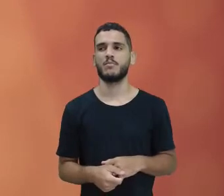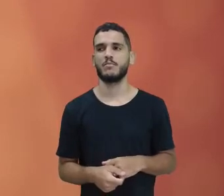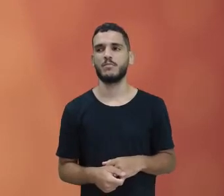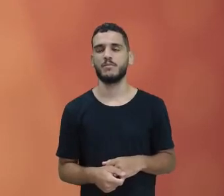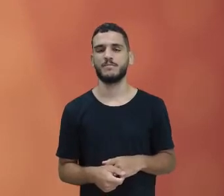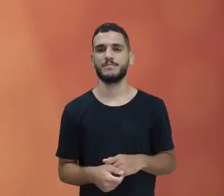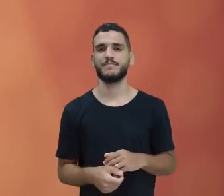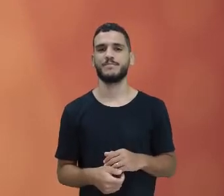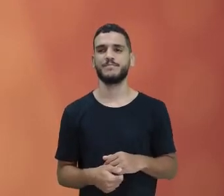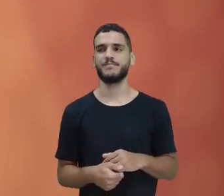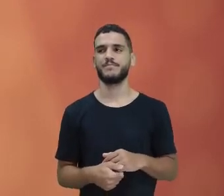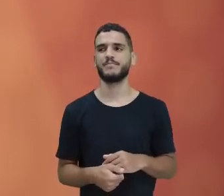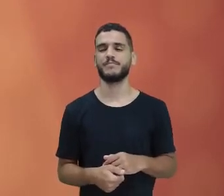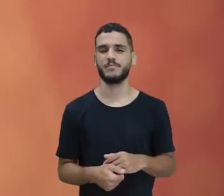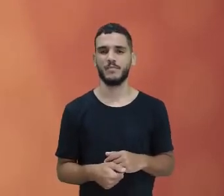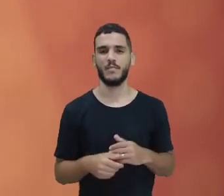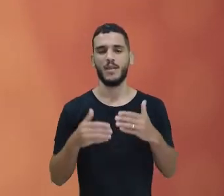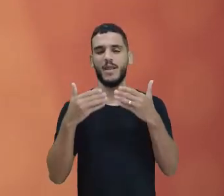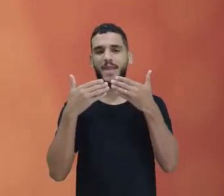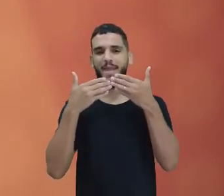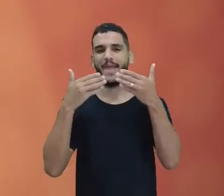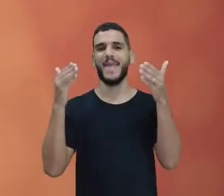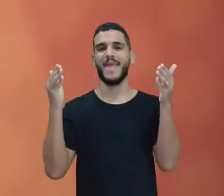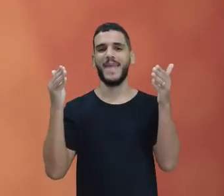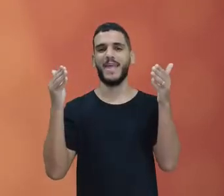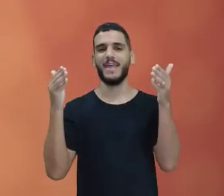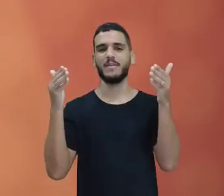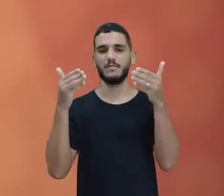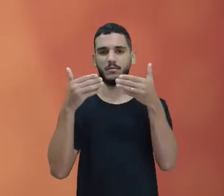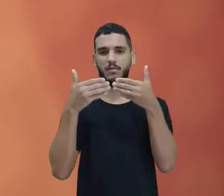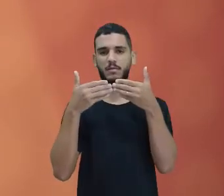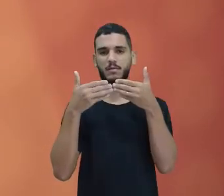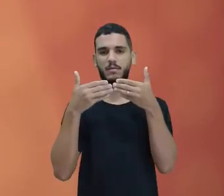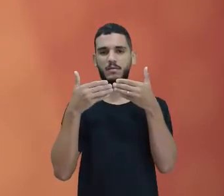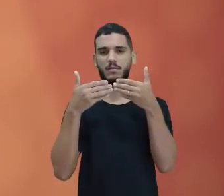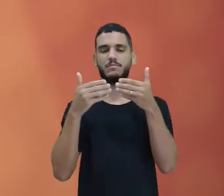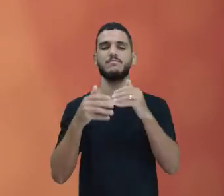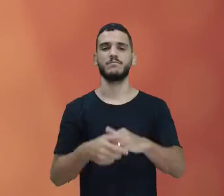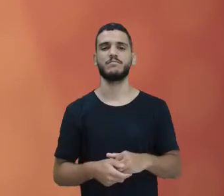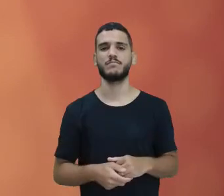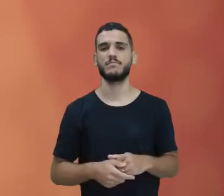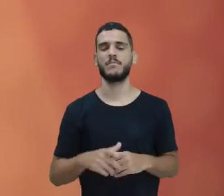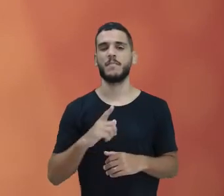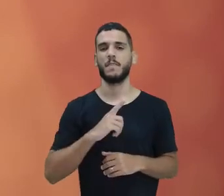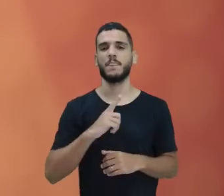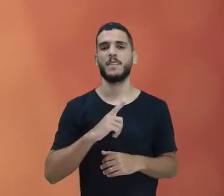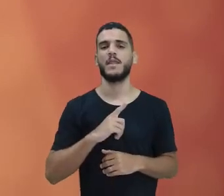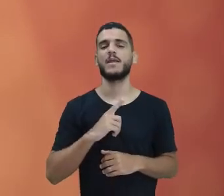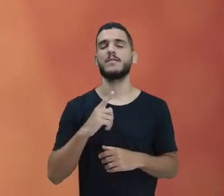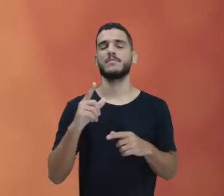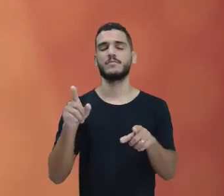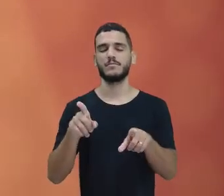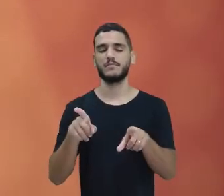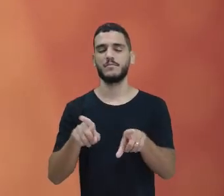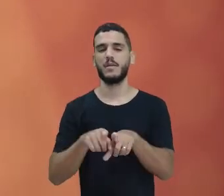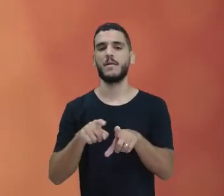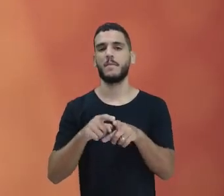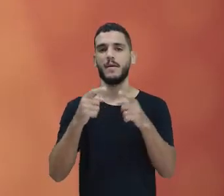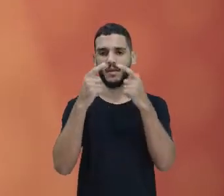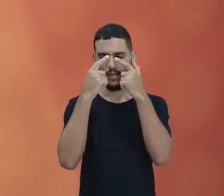E, e tenho ele fechado. E, mas eu tenho também ele nasalado. E,